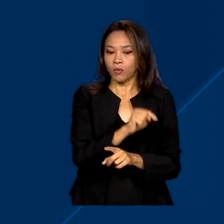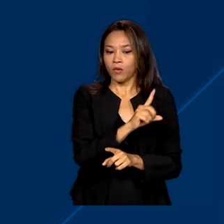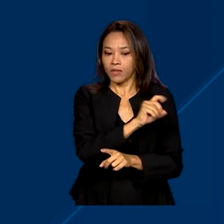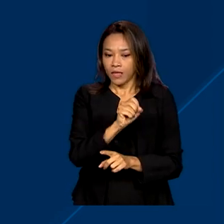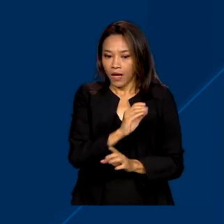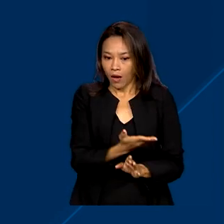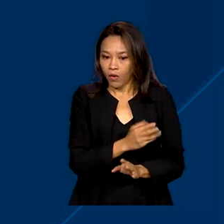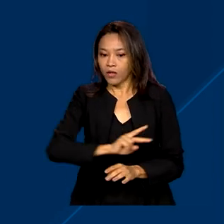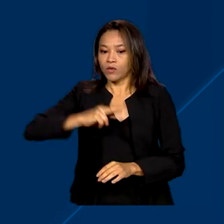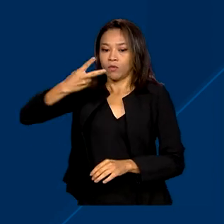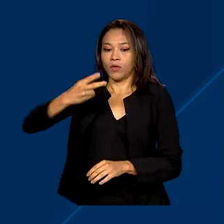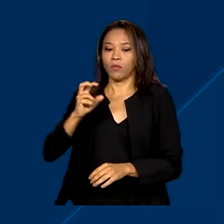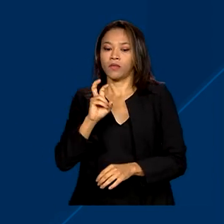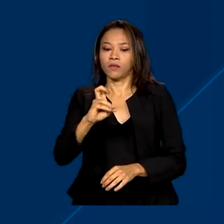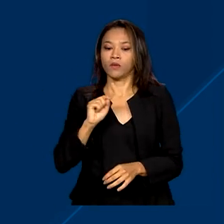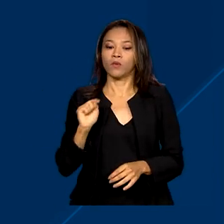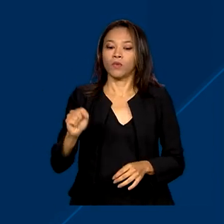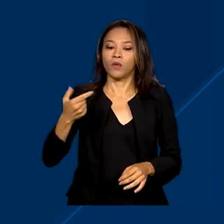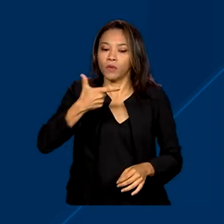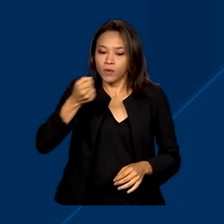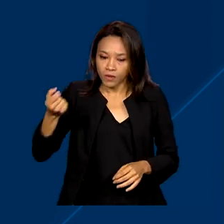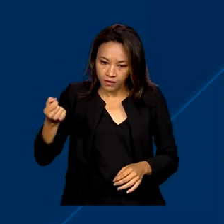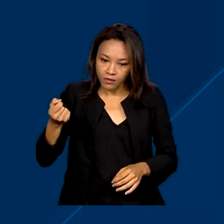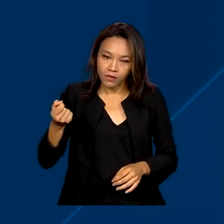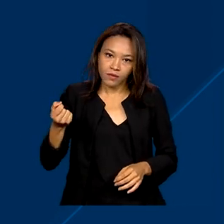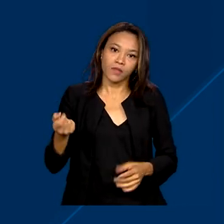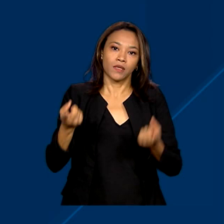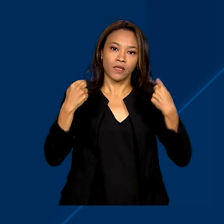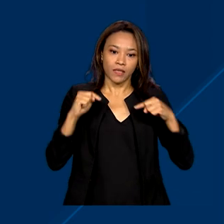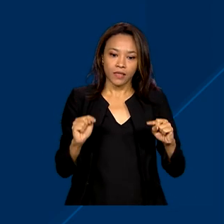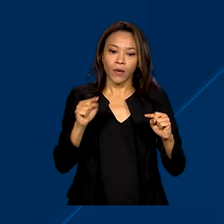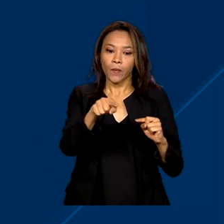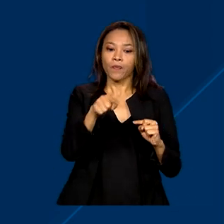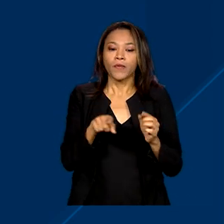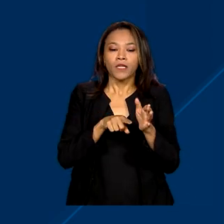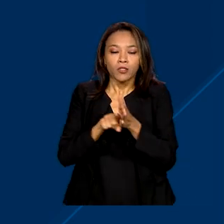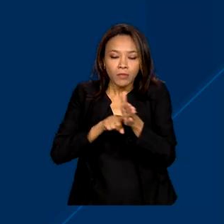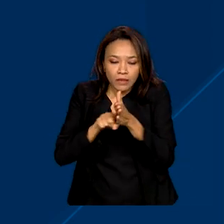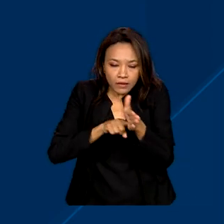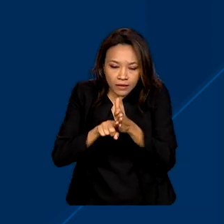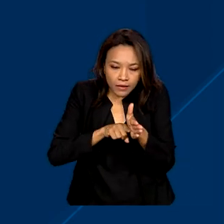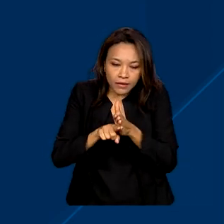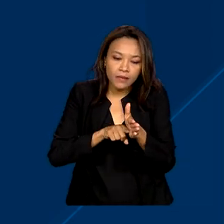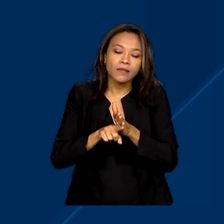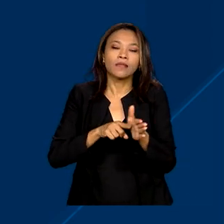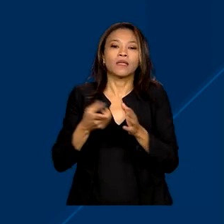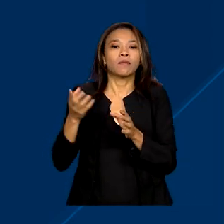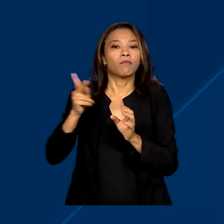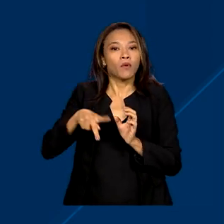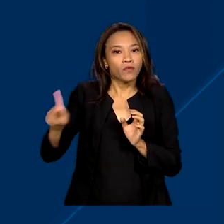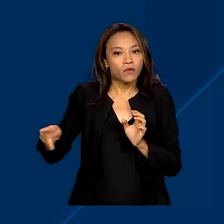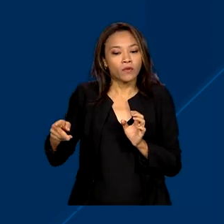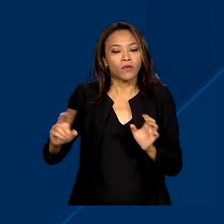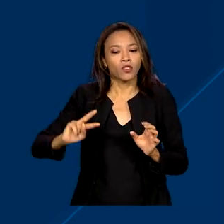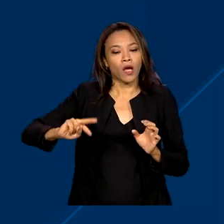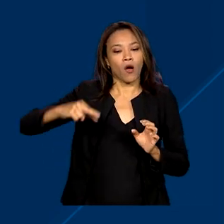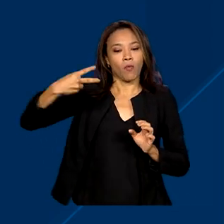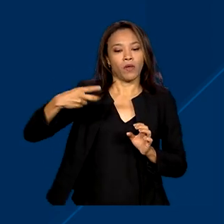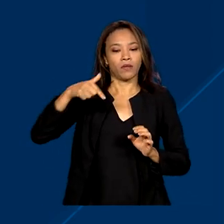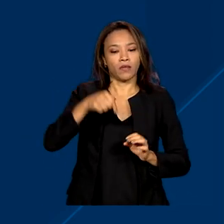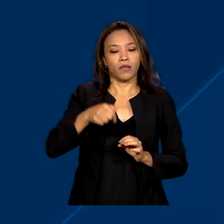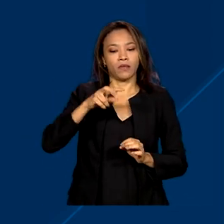.100 para R 5.200. As bolsas de iniciação científica e docência tiveram reajuste de